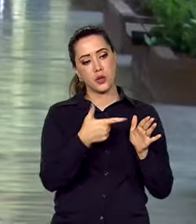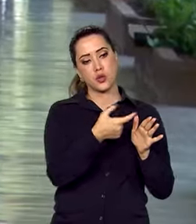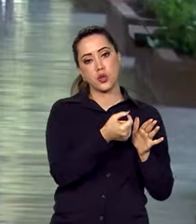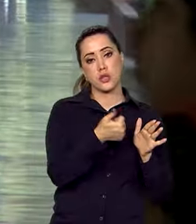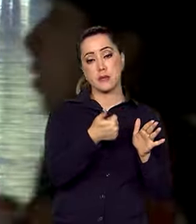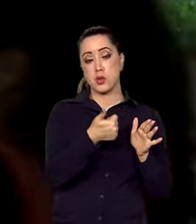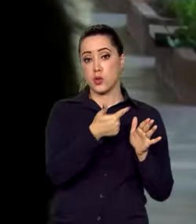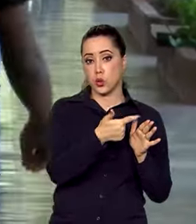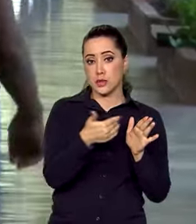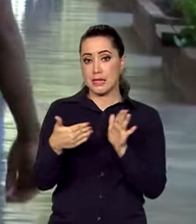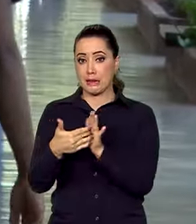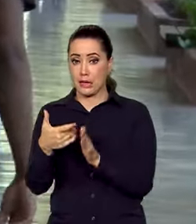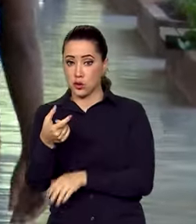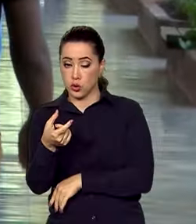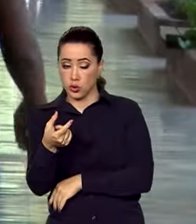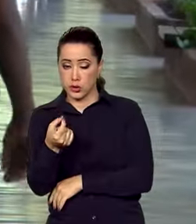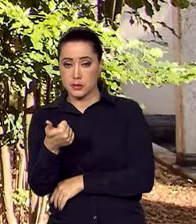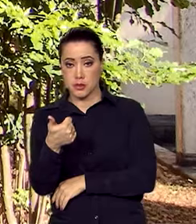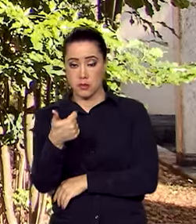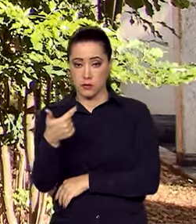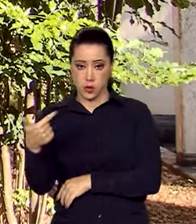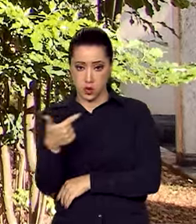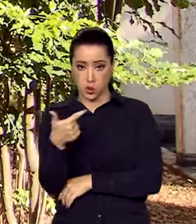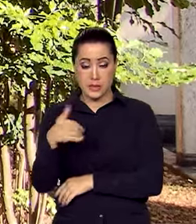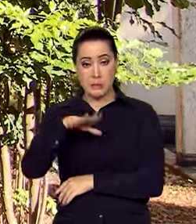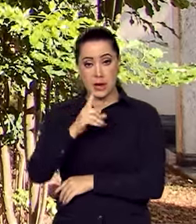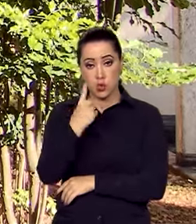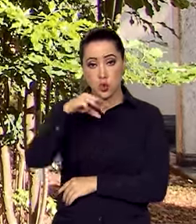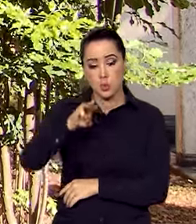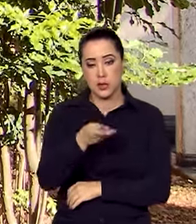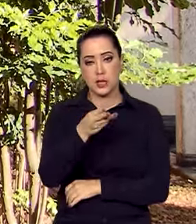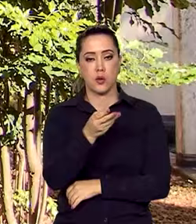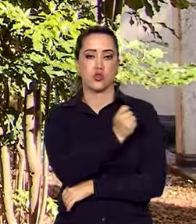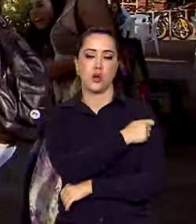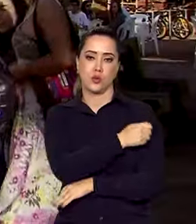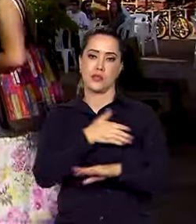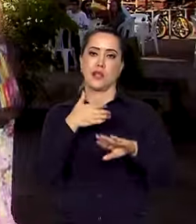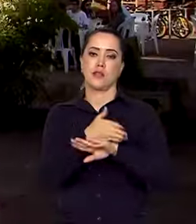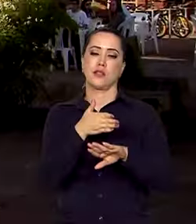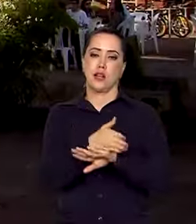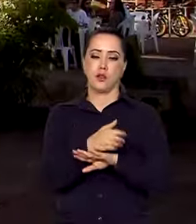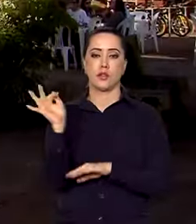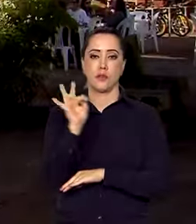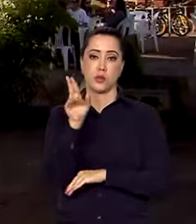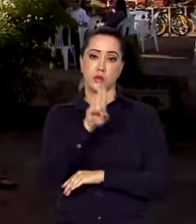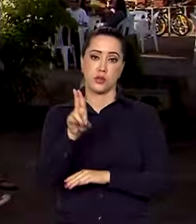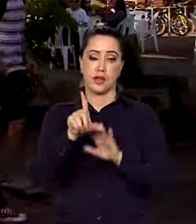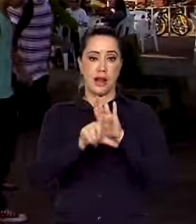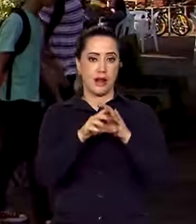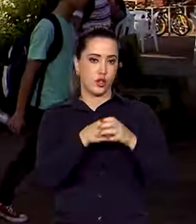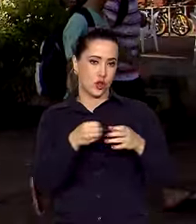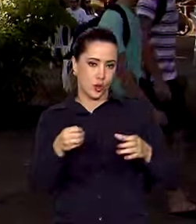2022, mais de um milhão de estudantes ingressaram no ensino público superior por meio da lei de cotas.